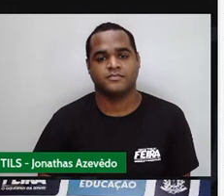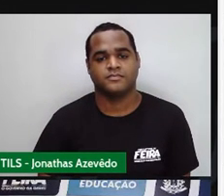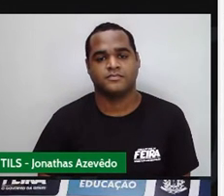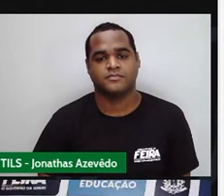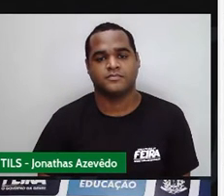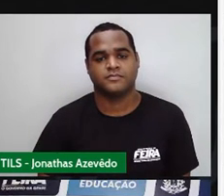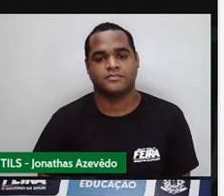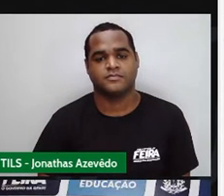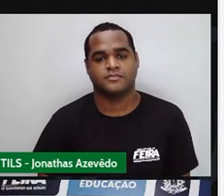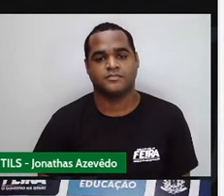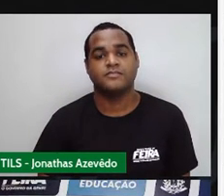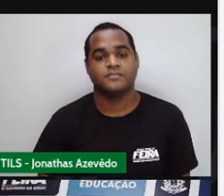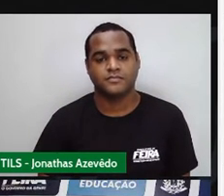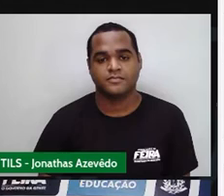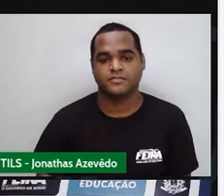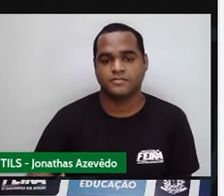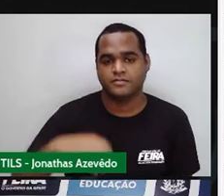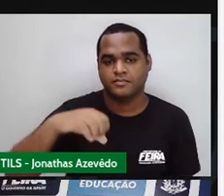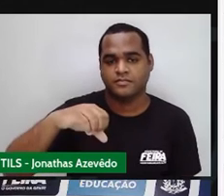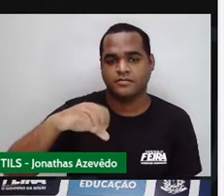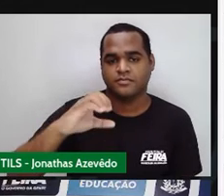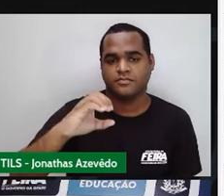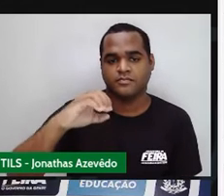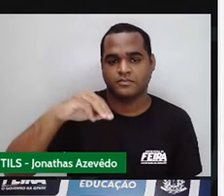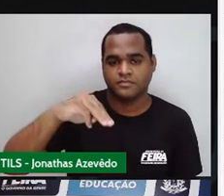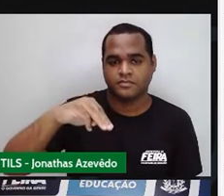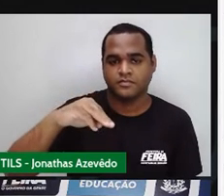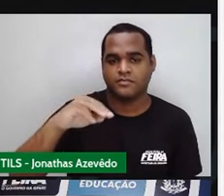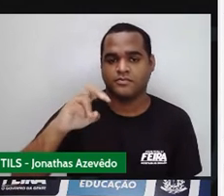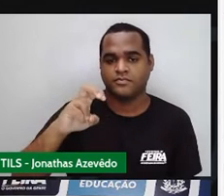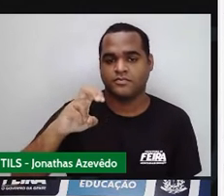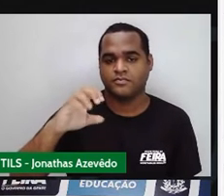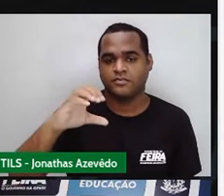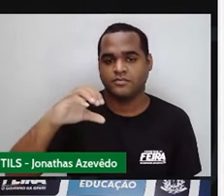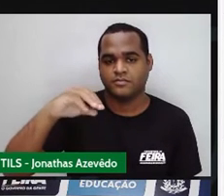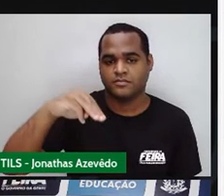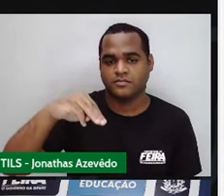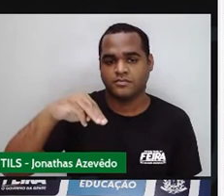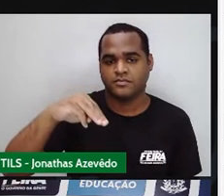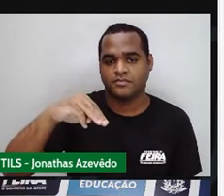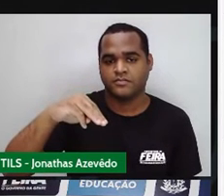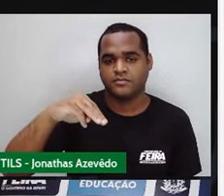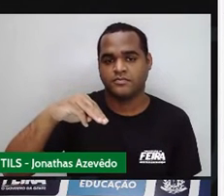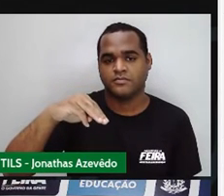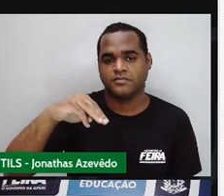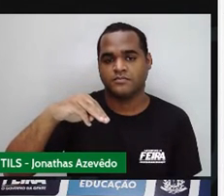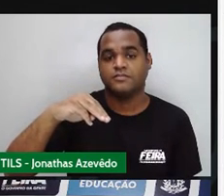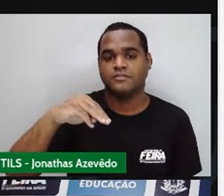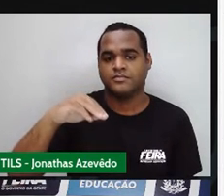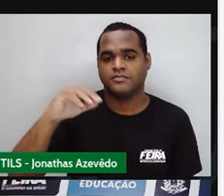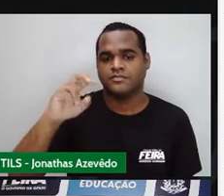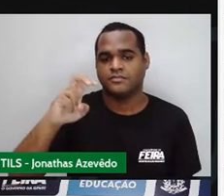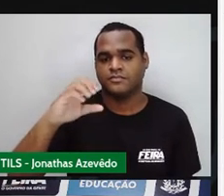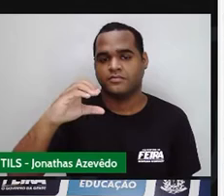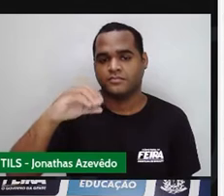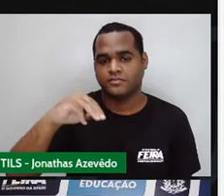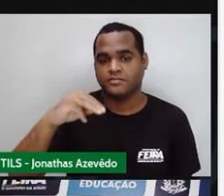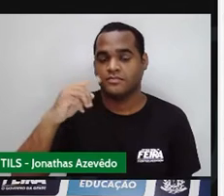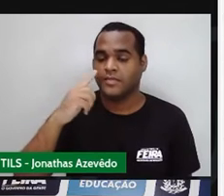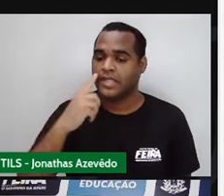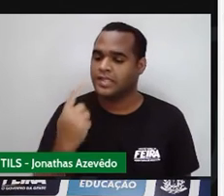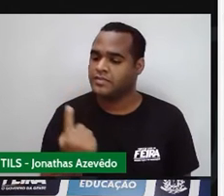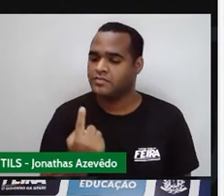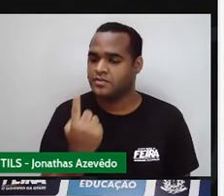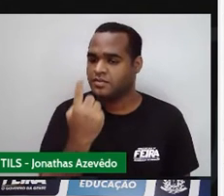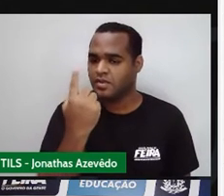multiplicado, multiplicado por 5 centímetros, que é altura, tá? Vamos